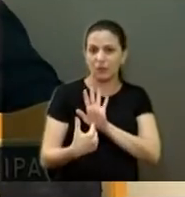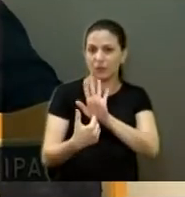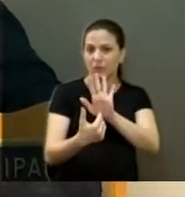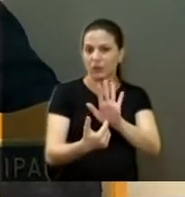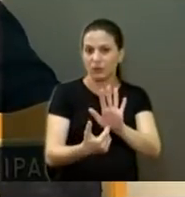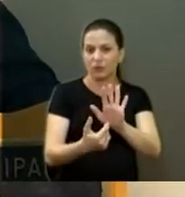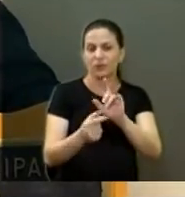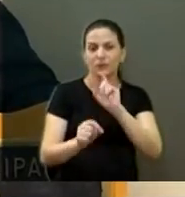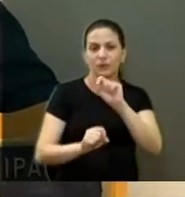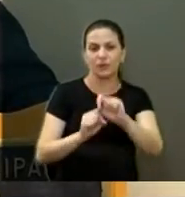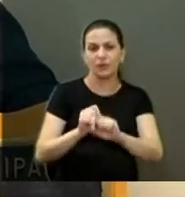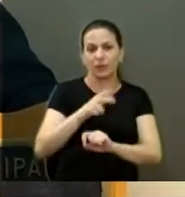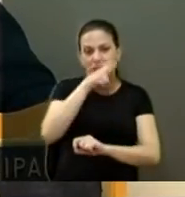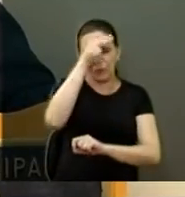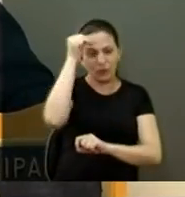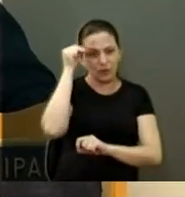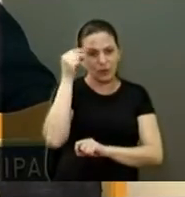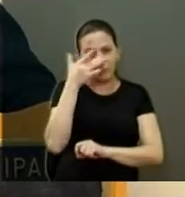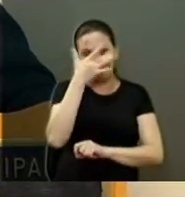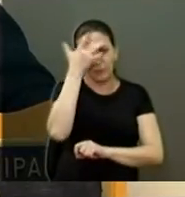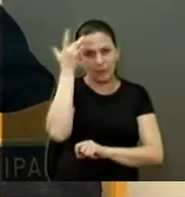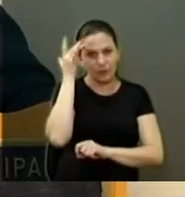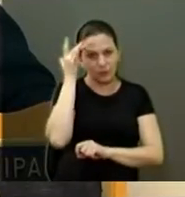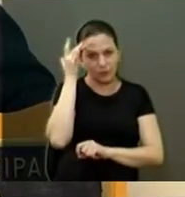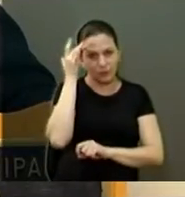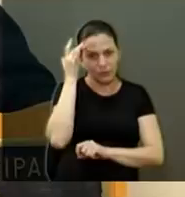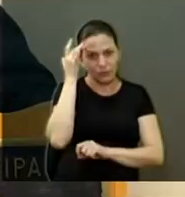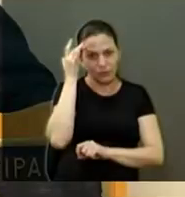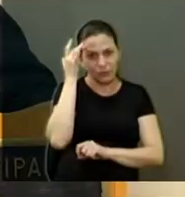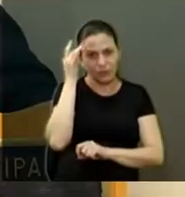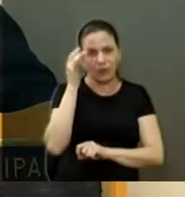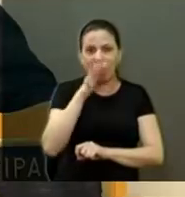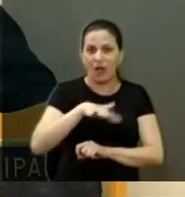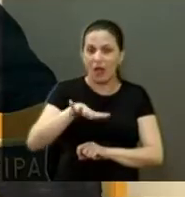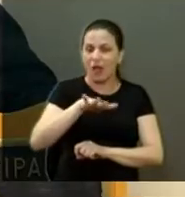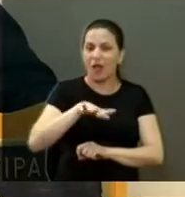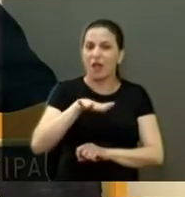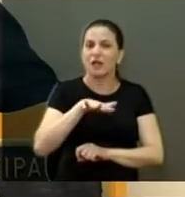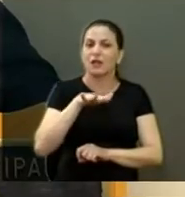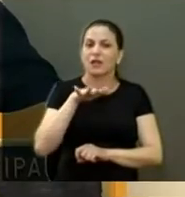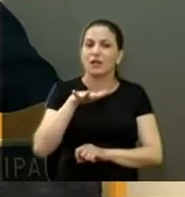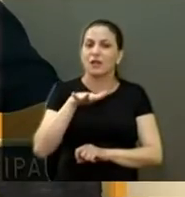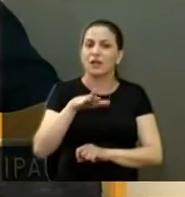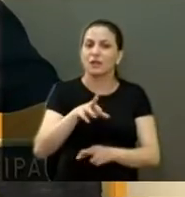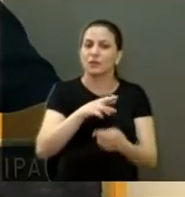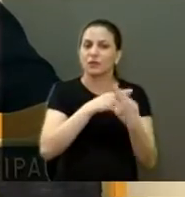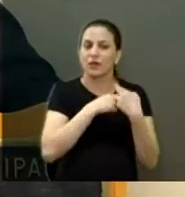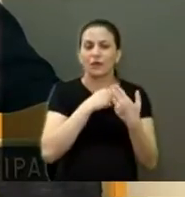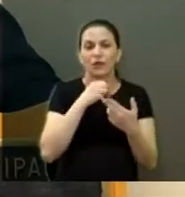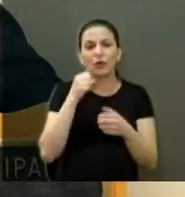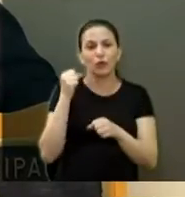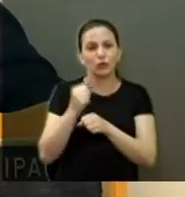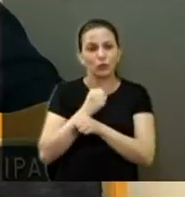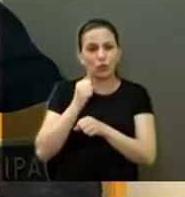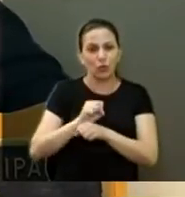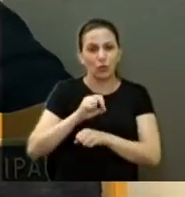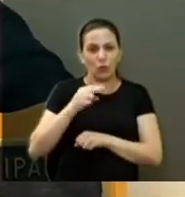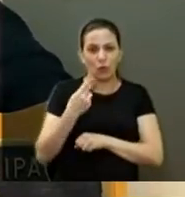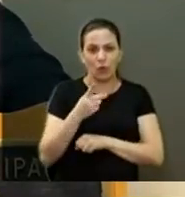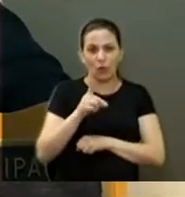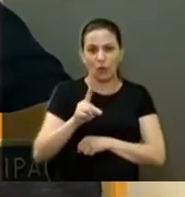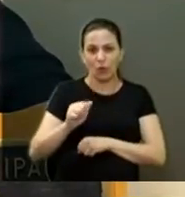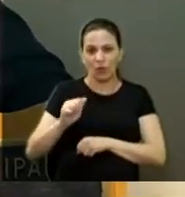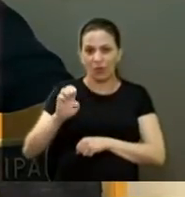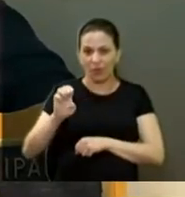para que a pessoa, para que o setor de obras, ou o DAE, providencie o mais rápido possível a